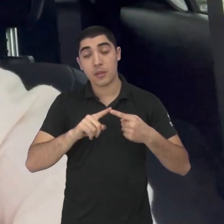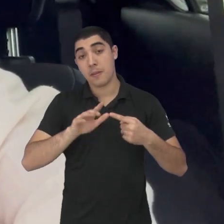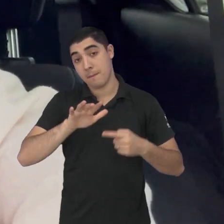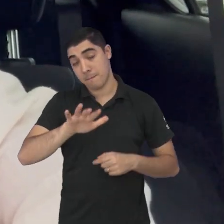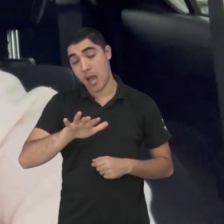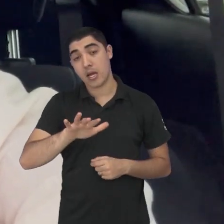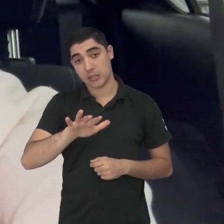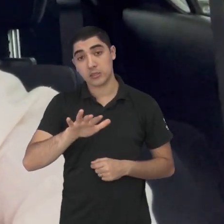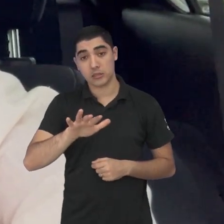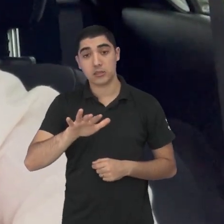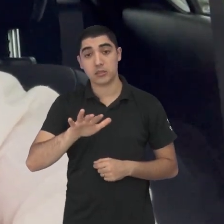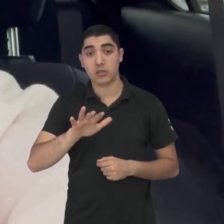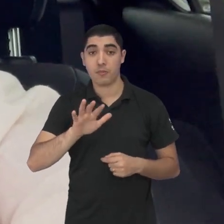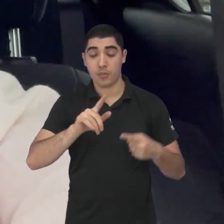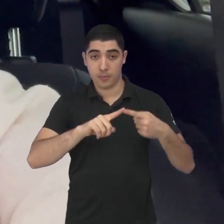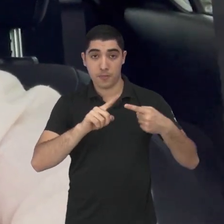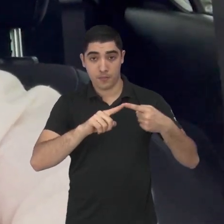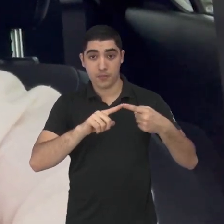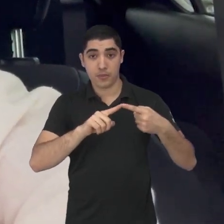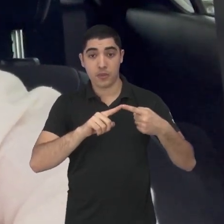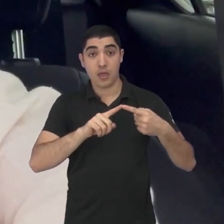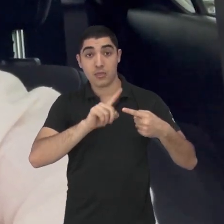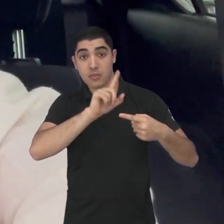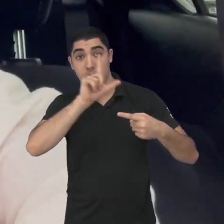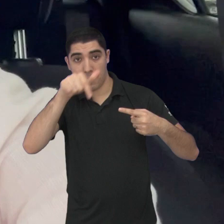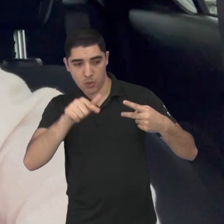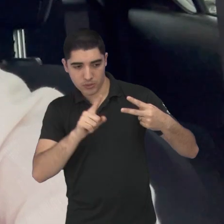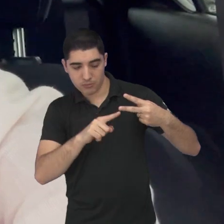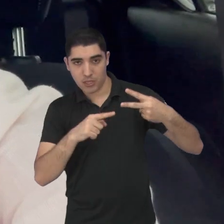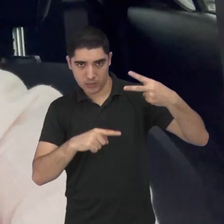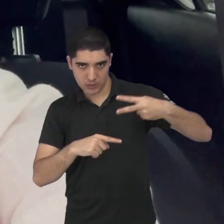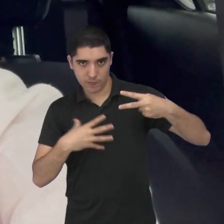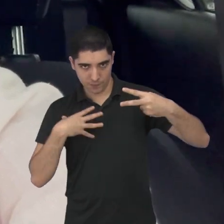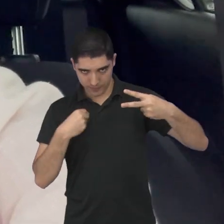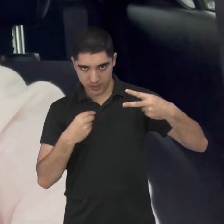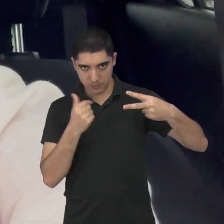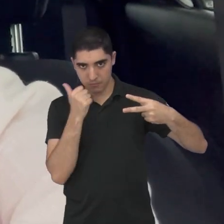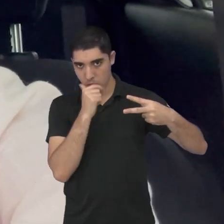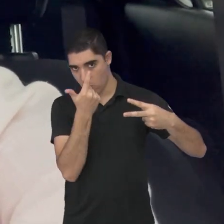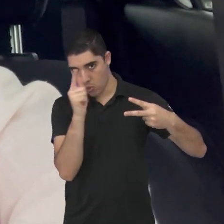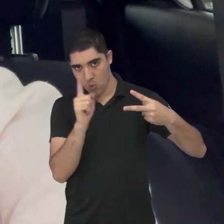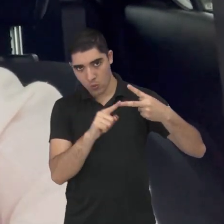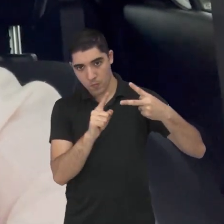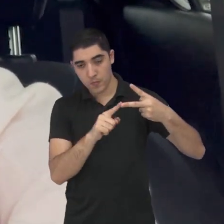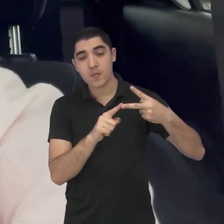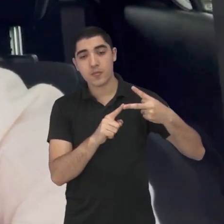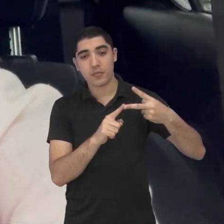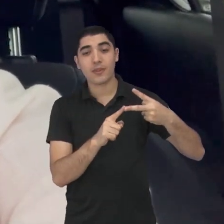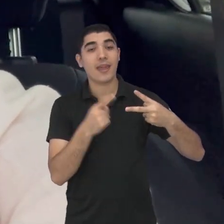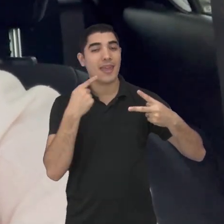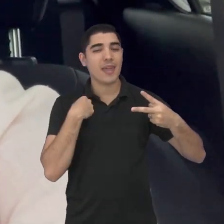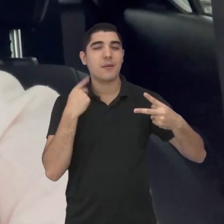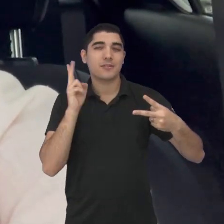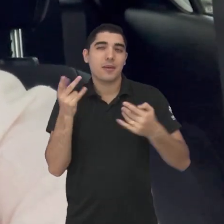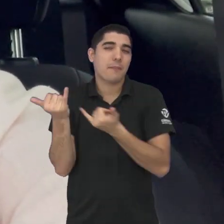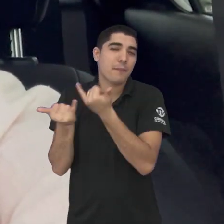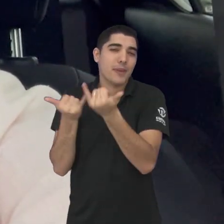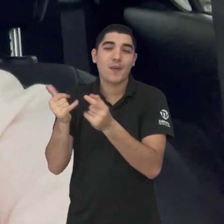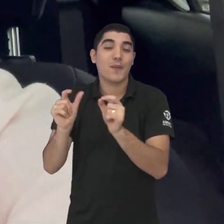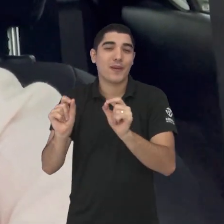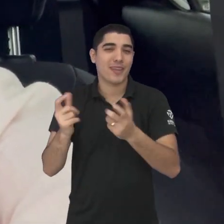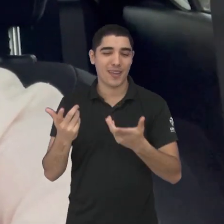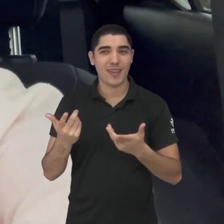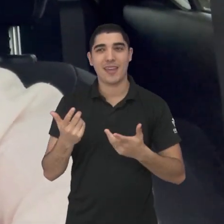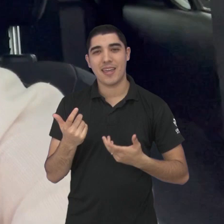mas eu fiz dessa forma dessa segunda vez da segunda filha eu fiz eu sempre brinco que a gente